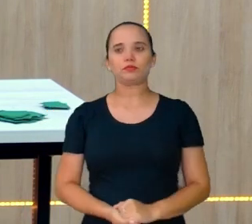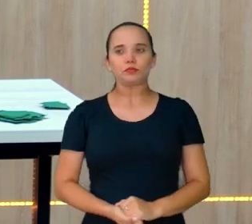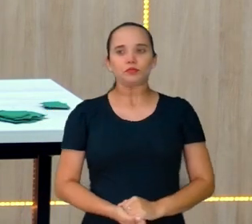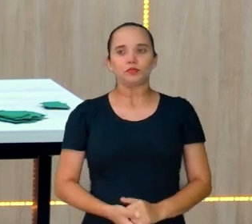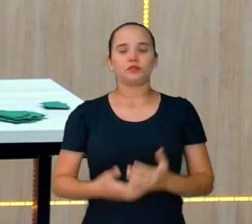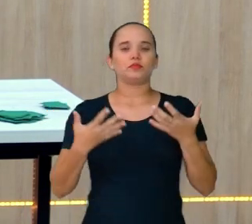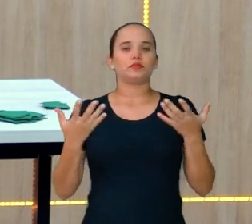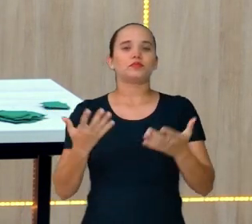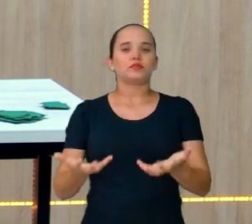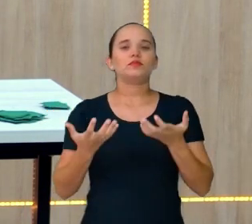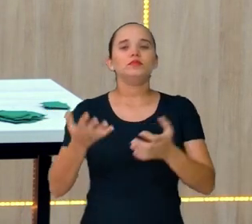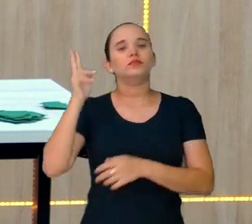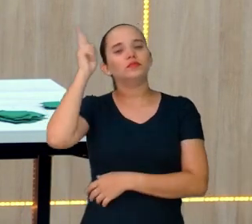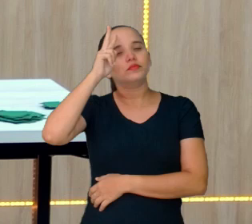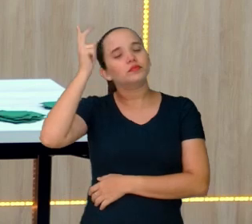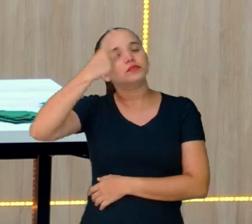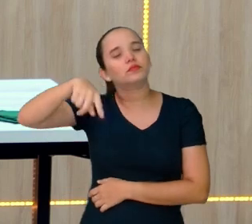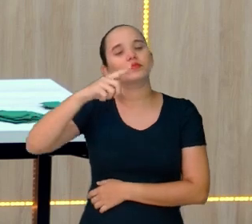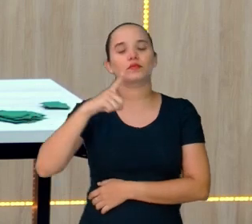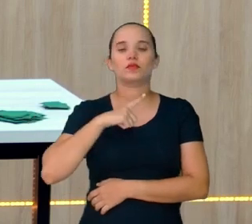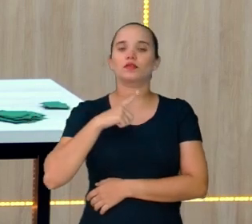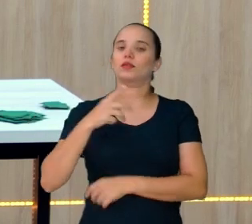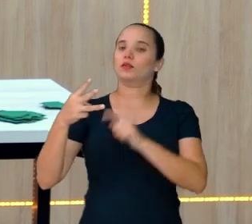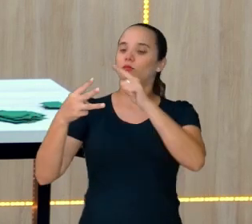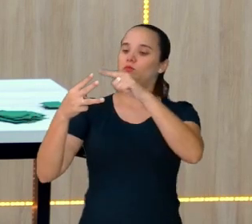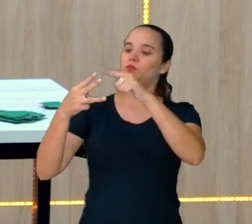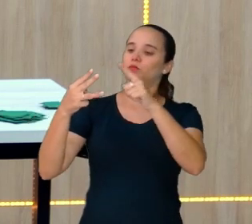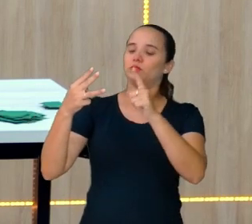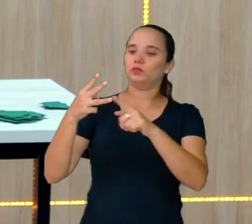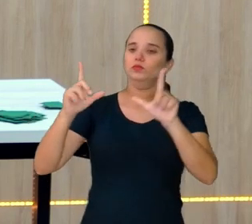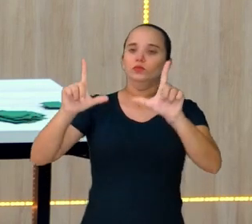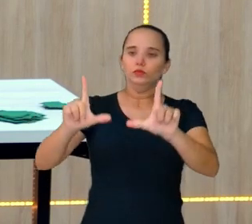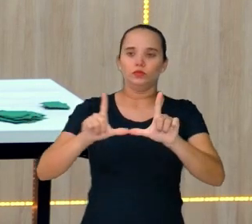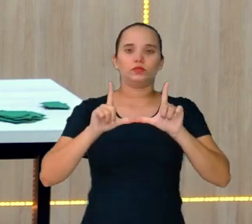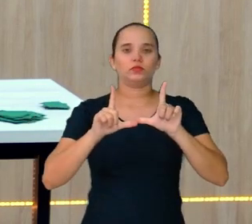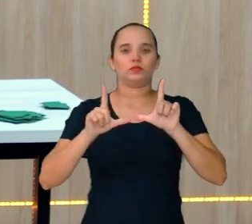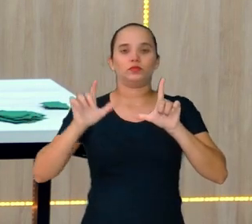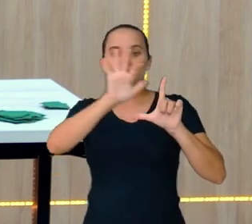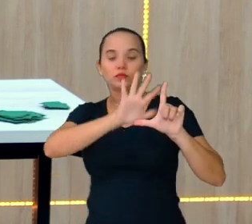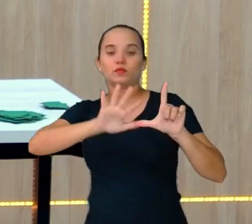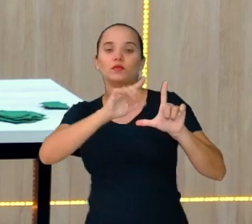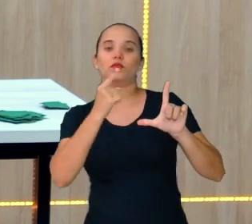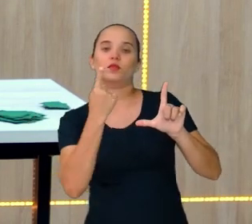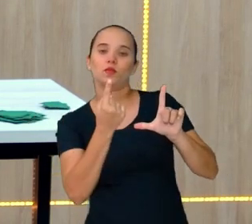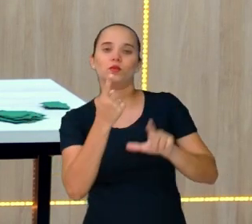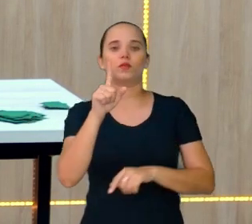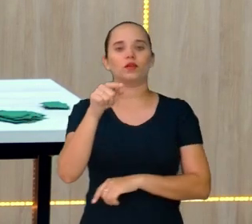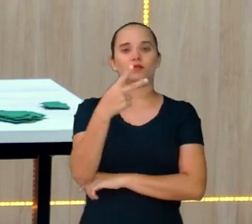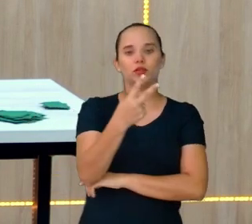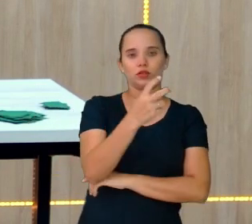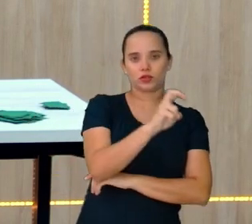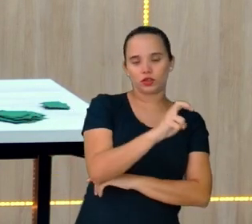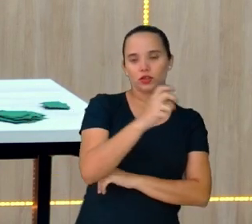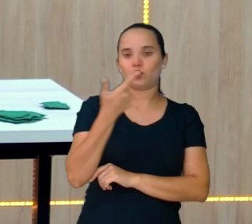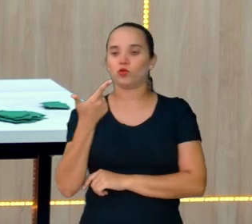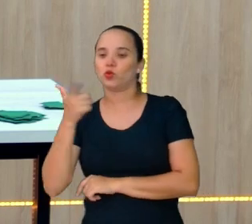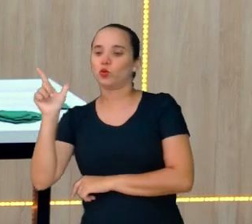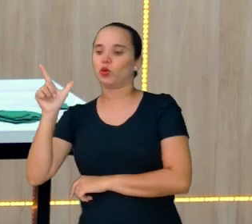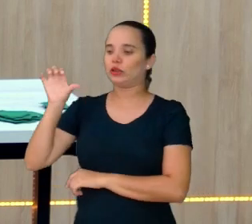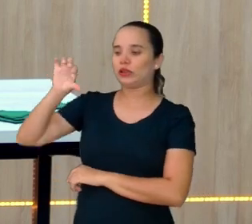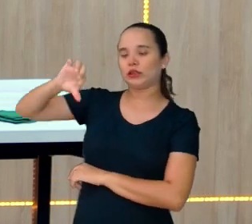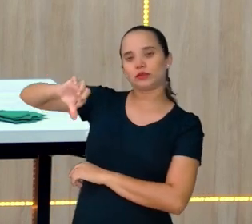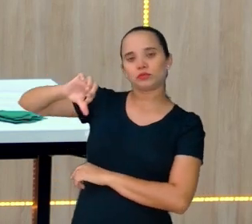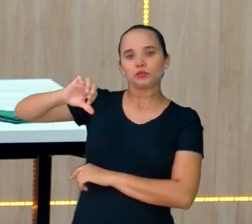Lembrando, são 3 quadrados. A área de um é 25. A área do outro que eu conheço é 9.